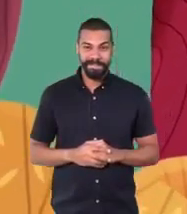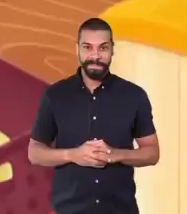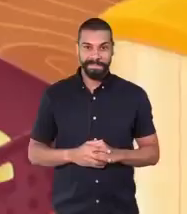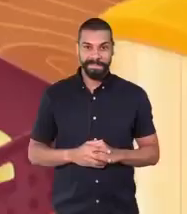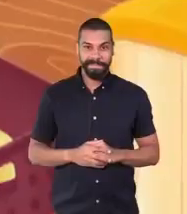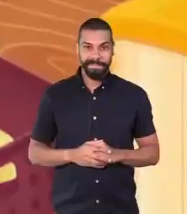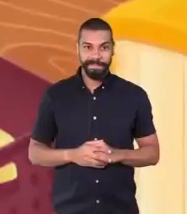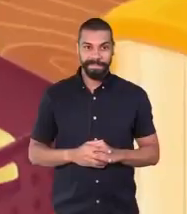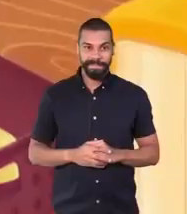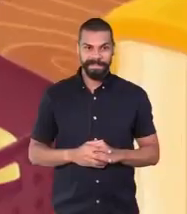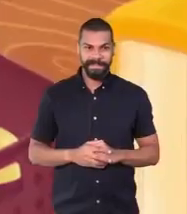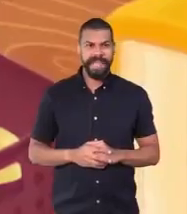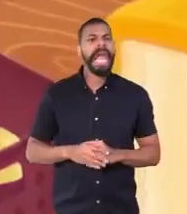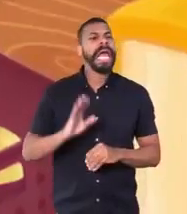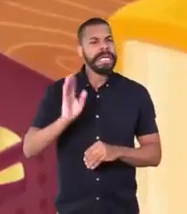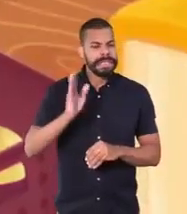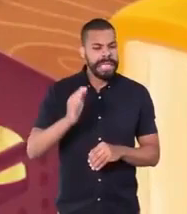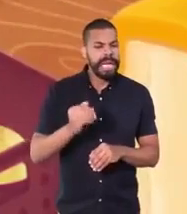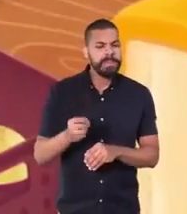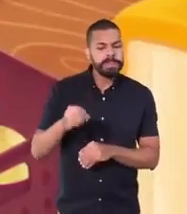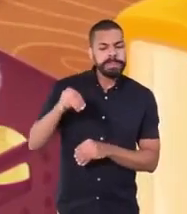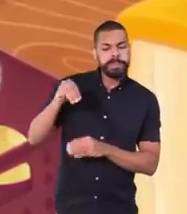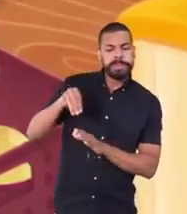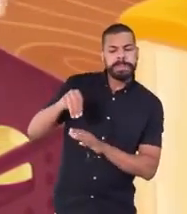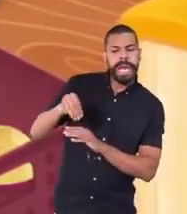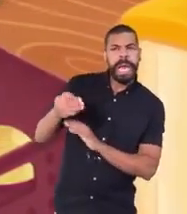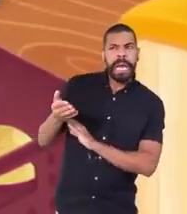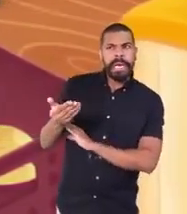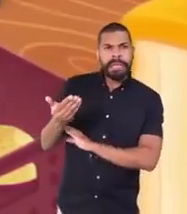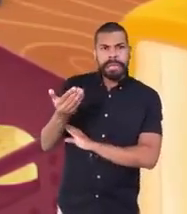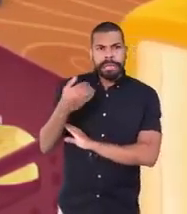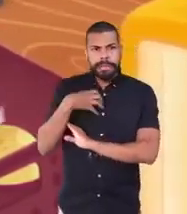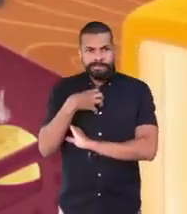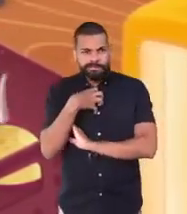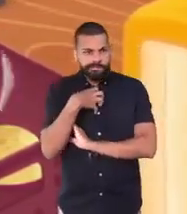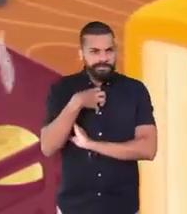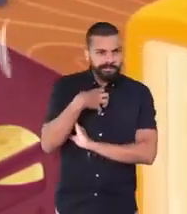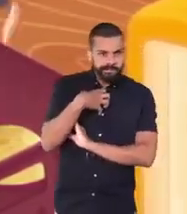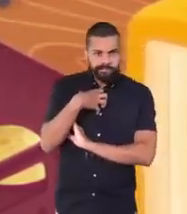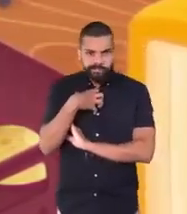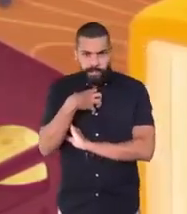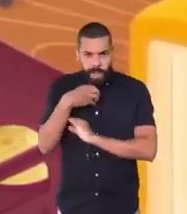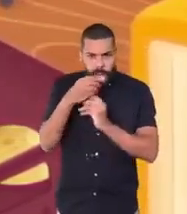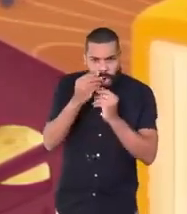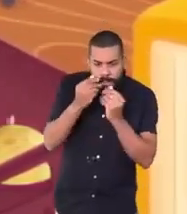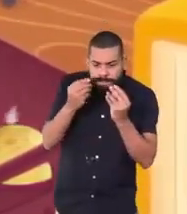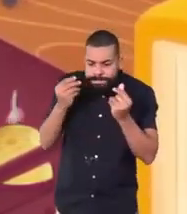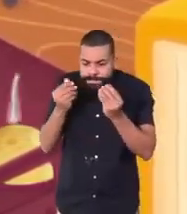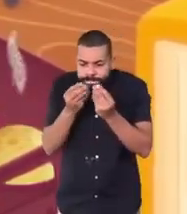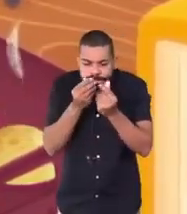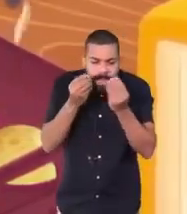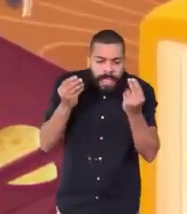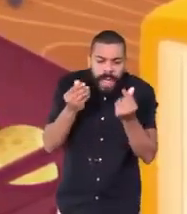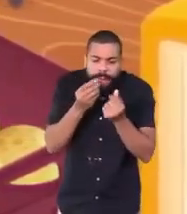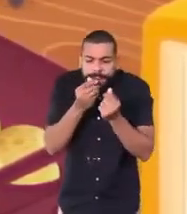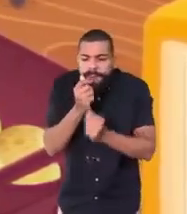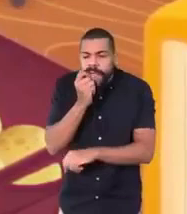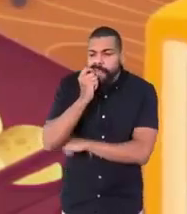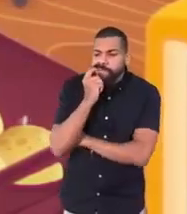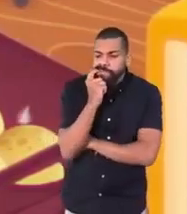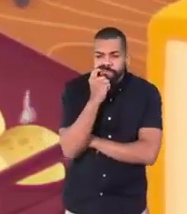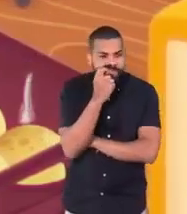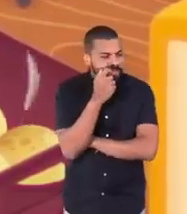Já fazia alguns minutos que eu encarava os salgados expostos na bancada,